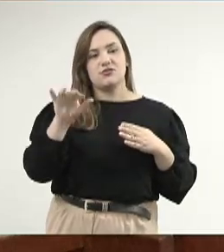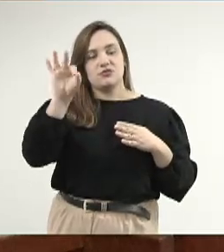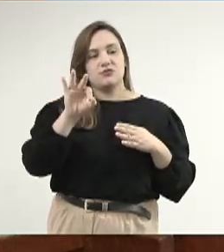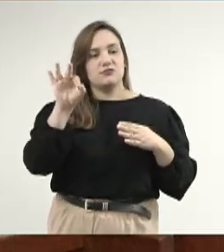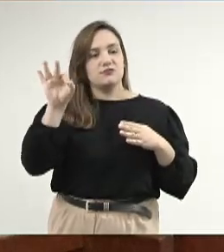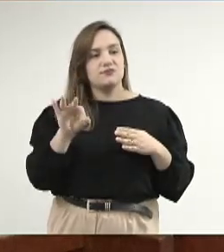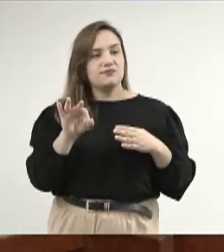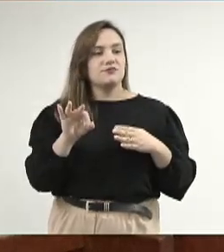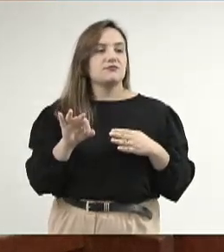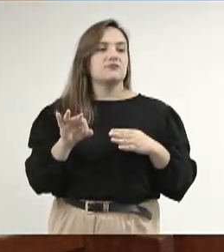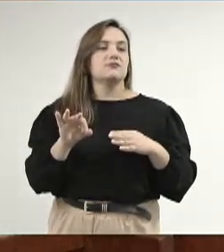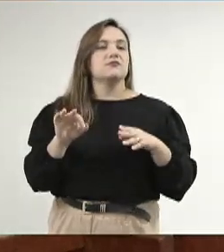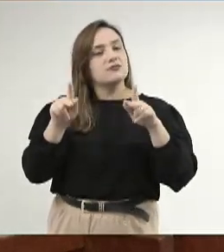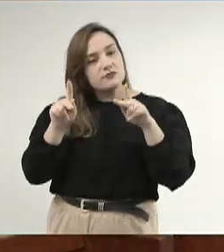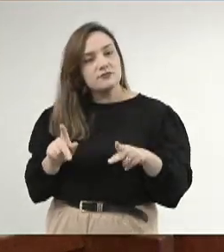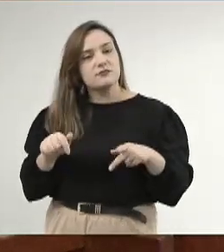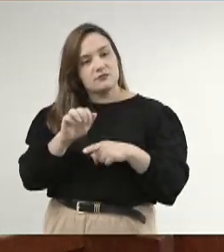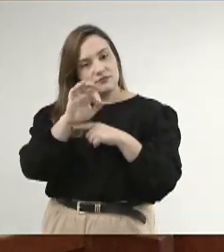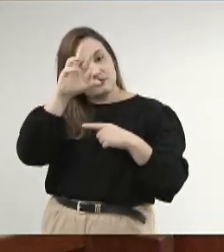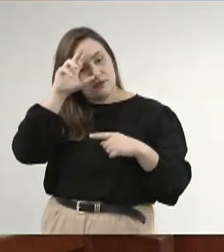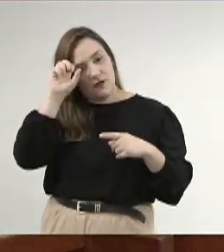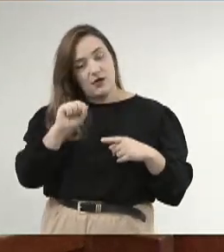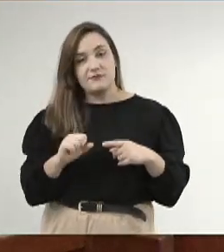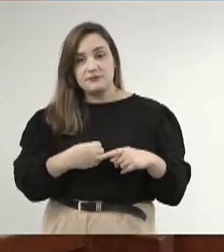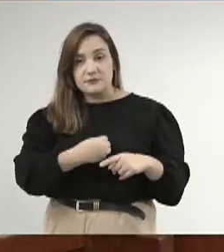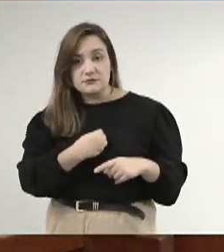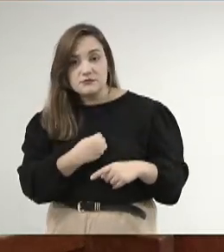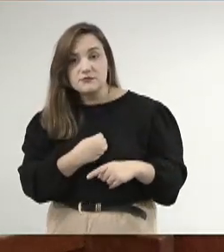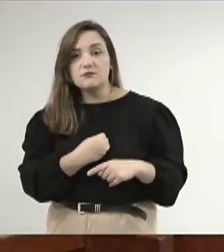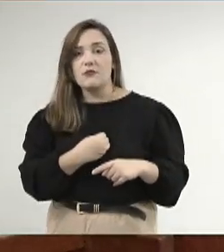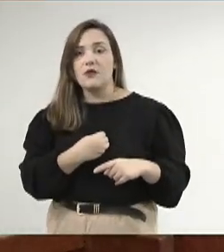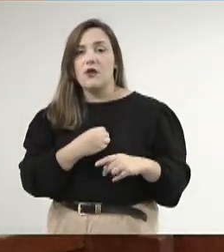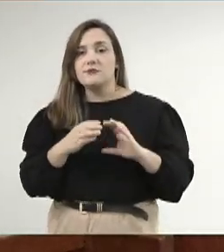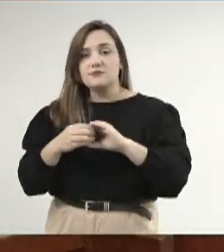sumatogrossense faz parte de uma cooperativa. seja,